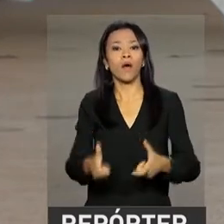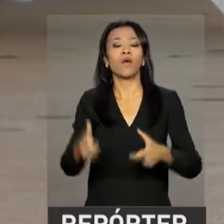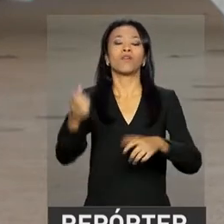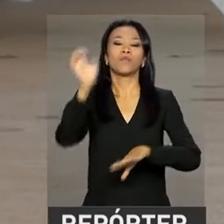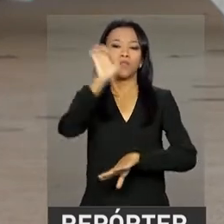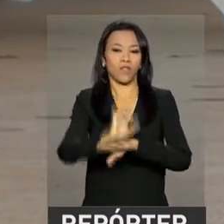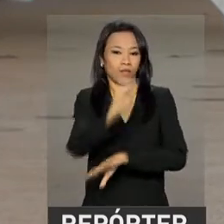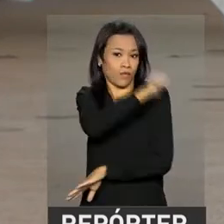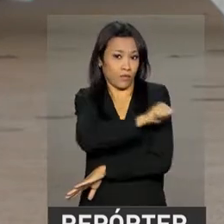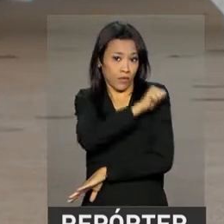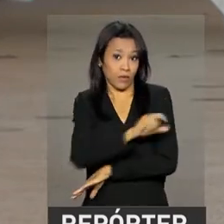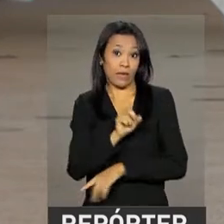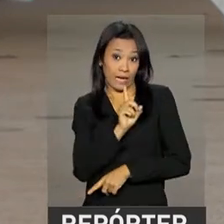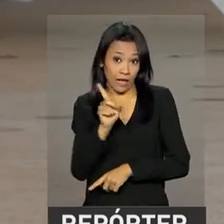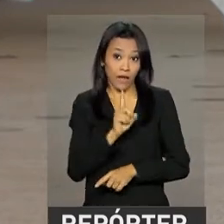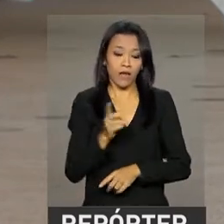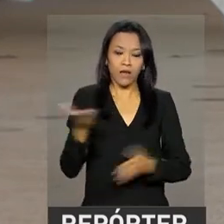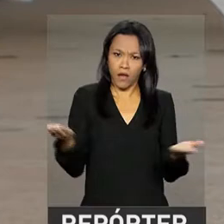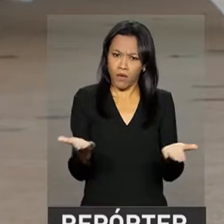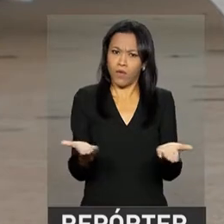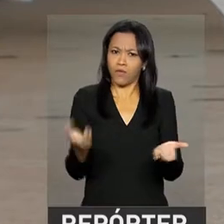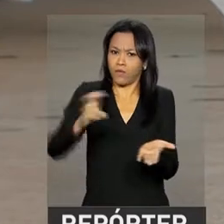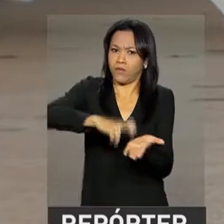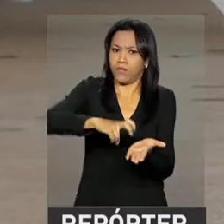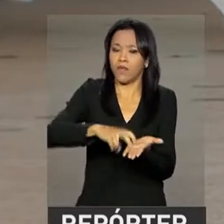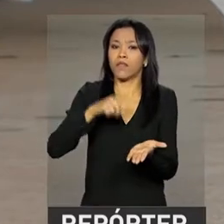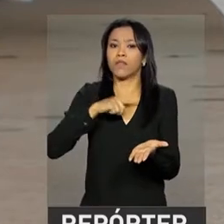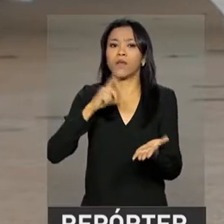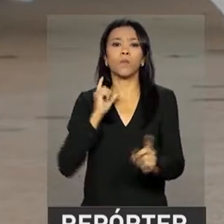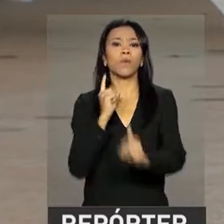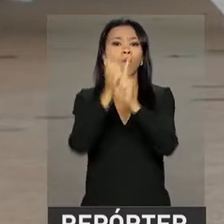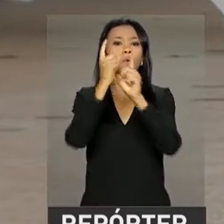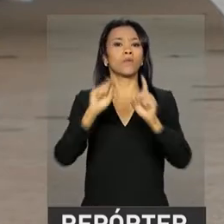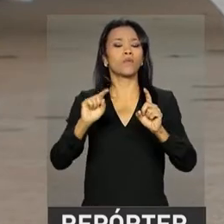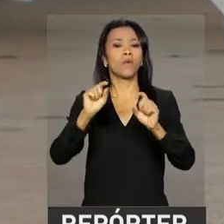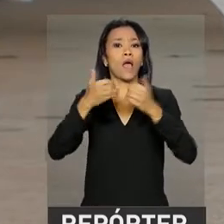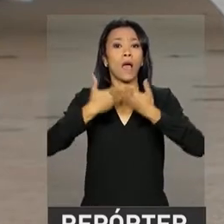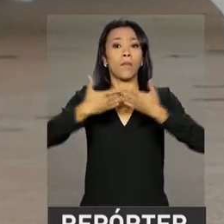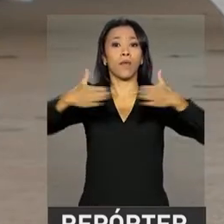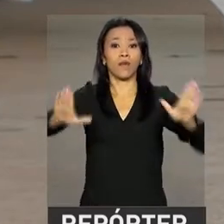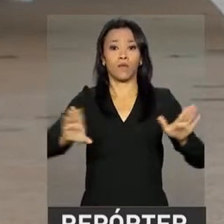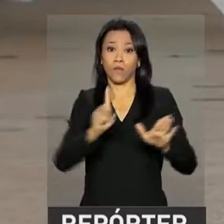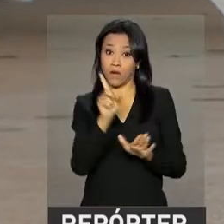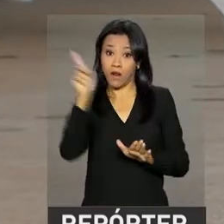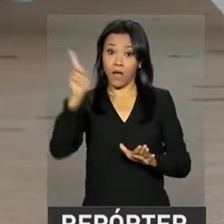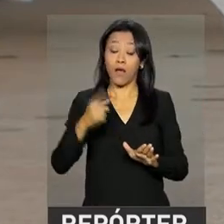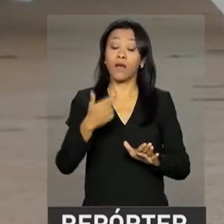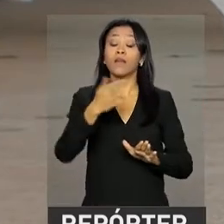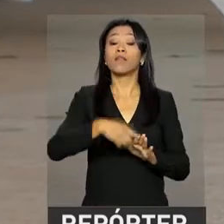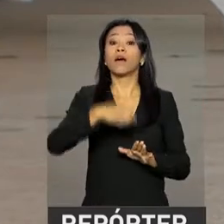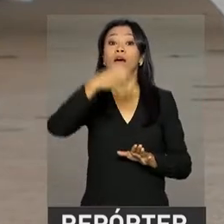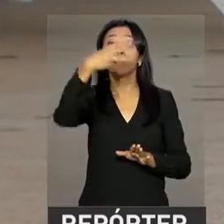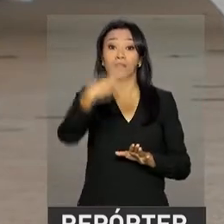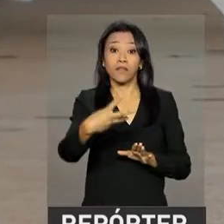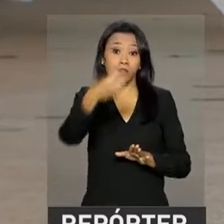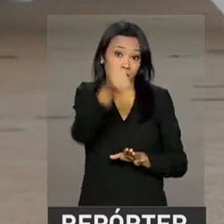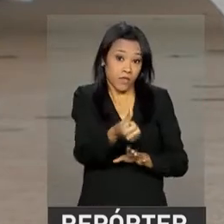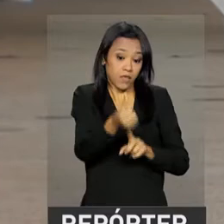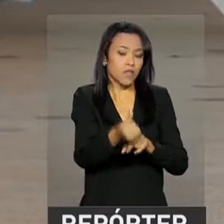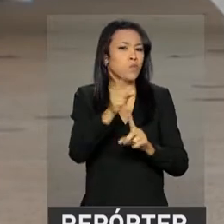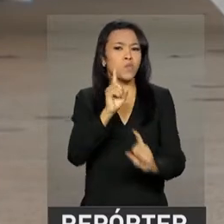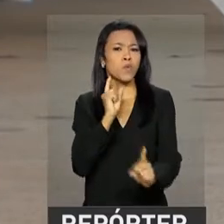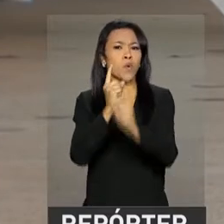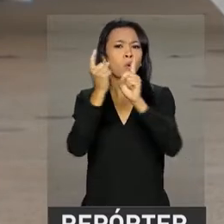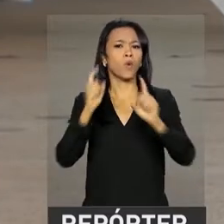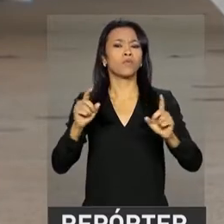fluminense, onde ele participa agora pela manhã de um evento da abertura da 36ª edição do Encontro